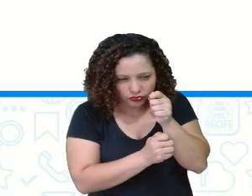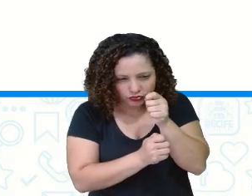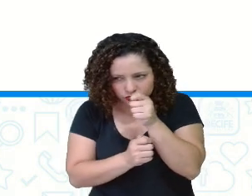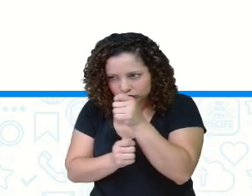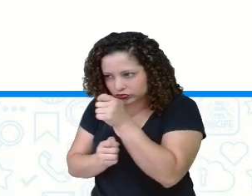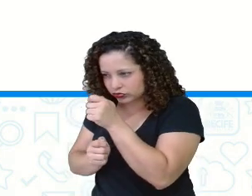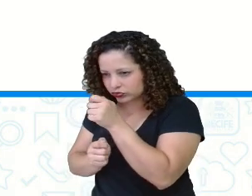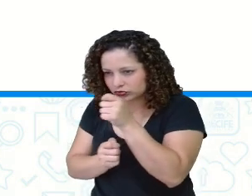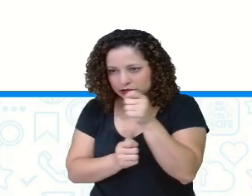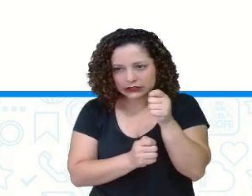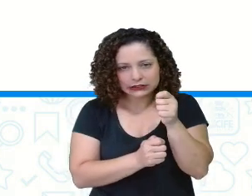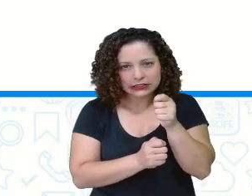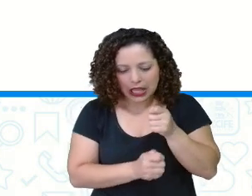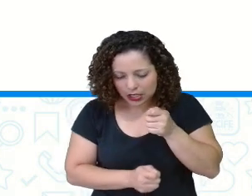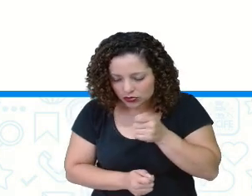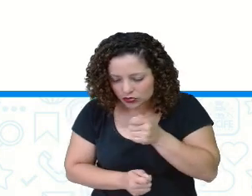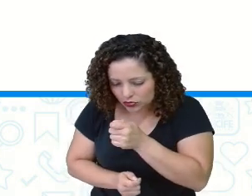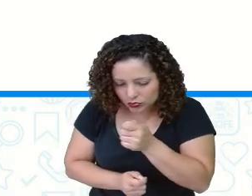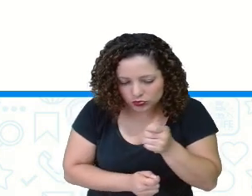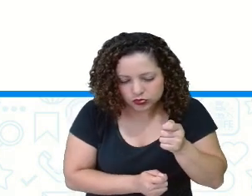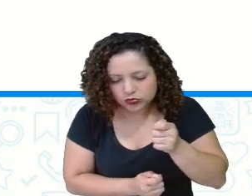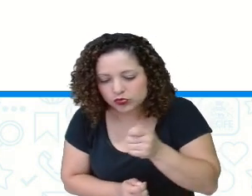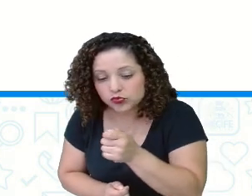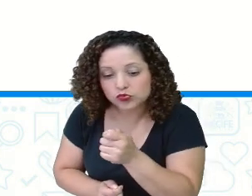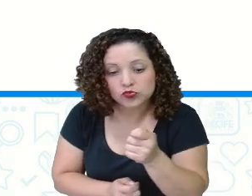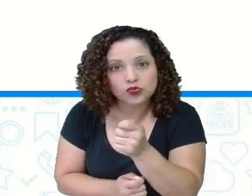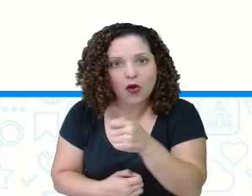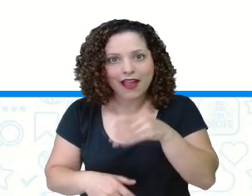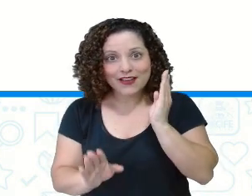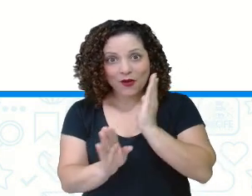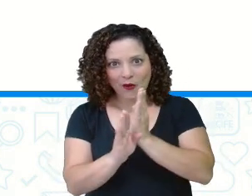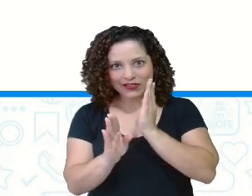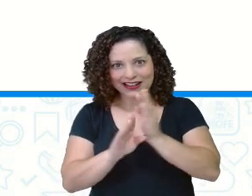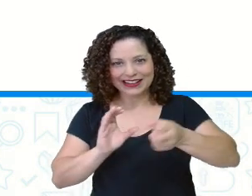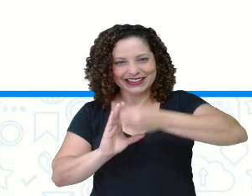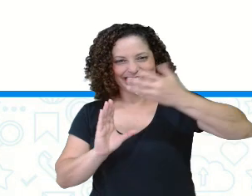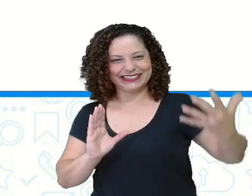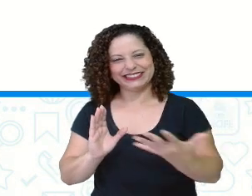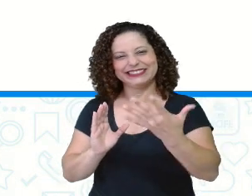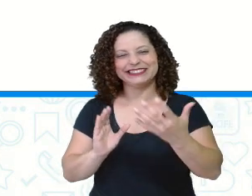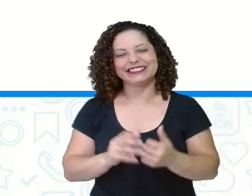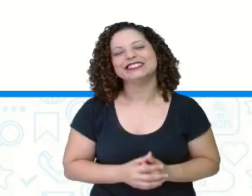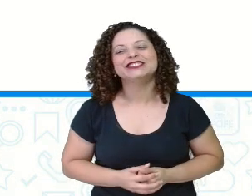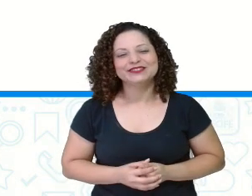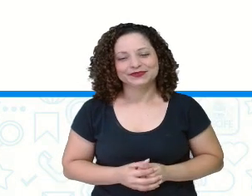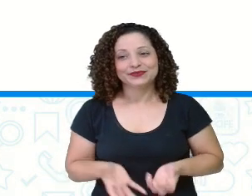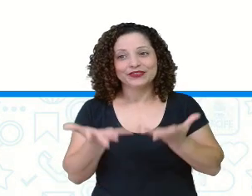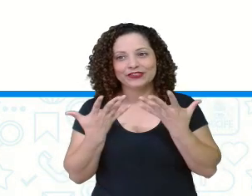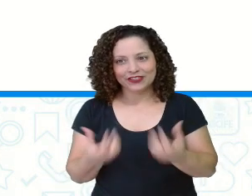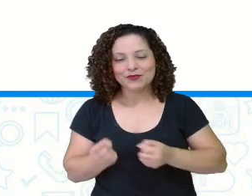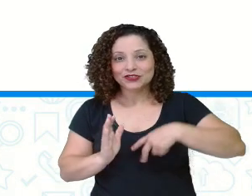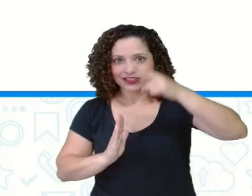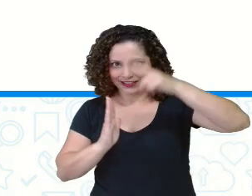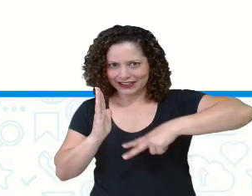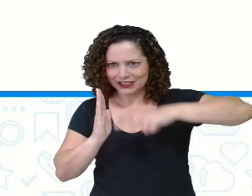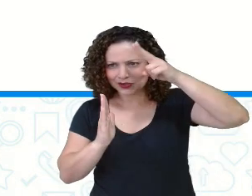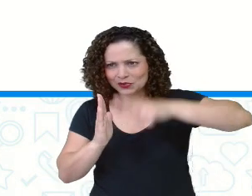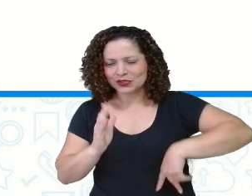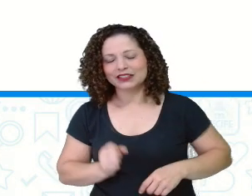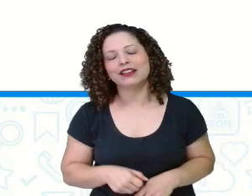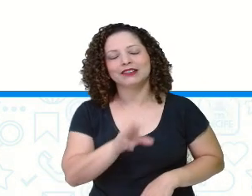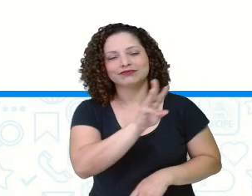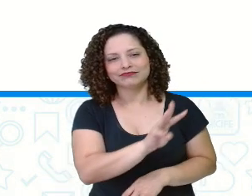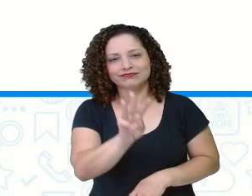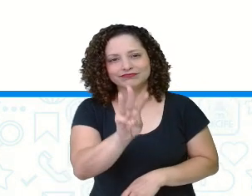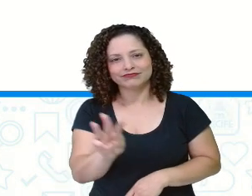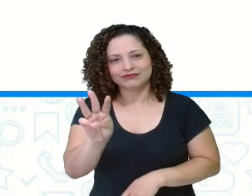seguir aí esses passos, tá? E a gente descobrir essas características. Então, vamos na leitura. Árvore de